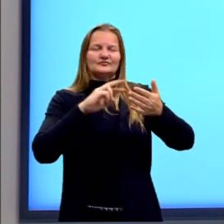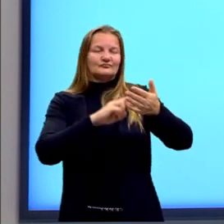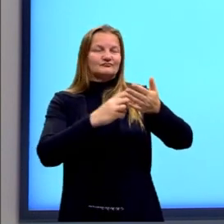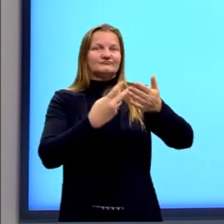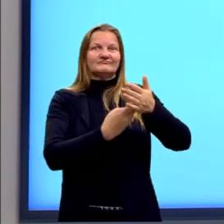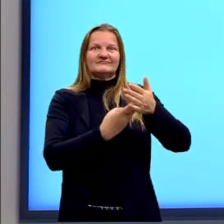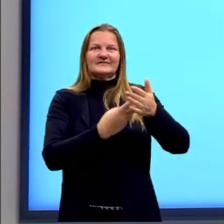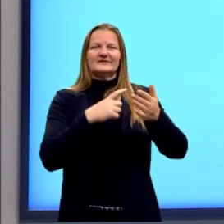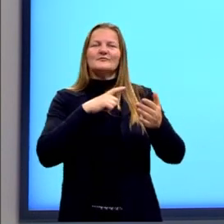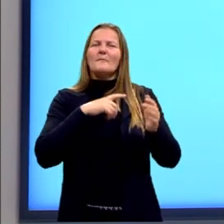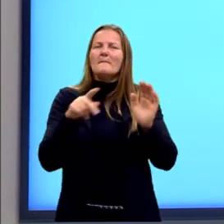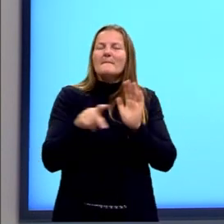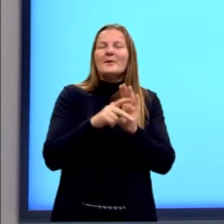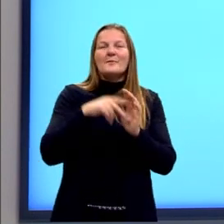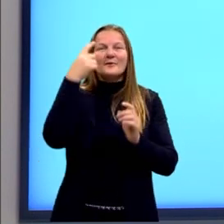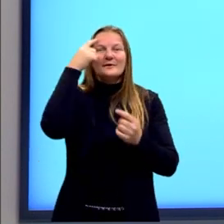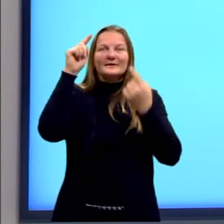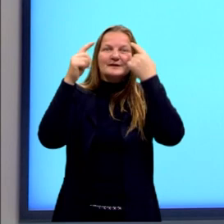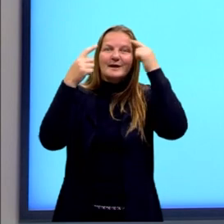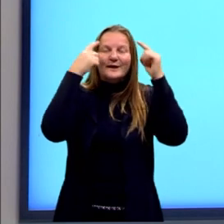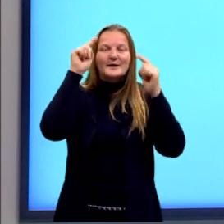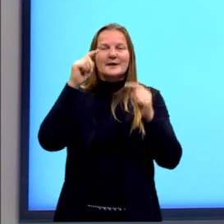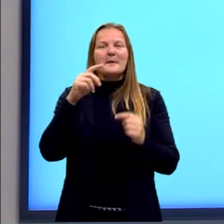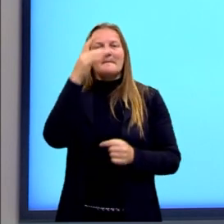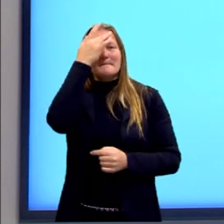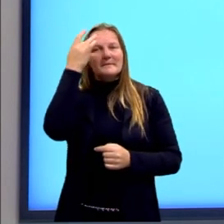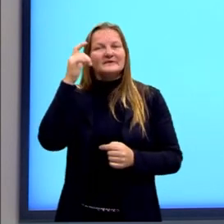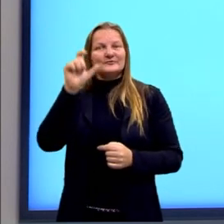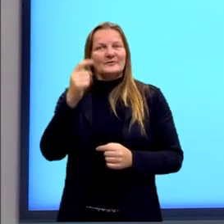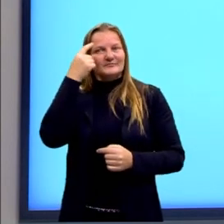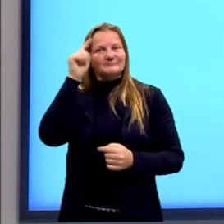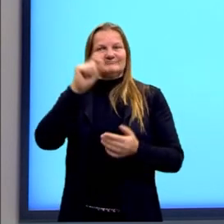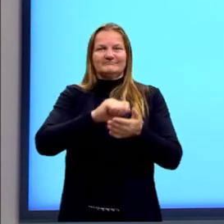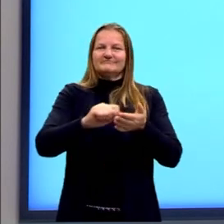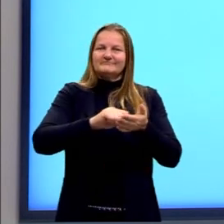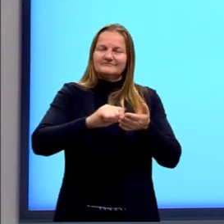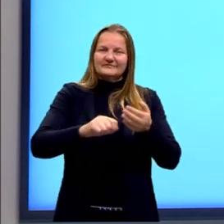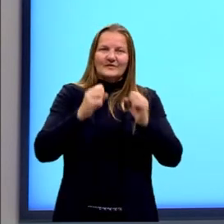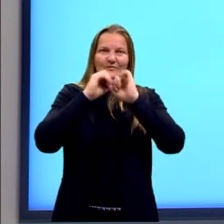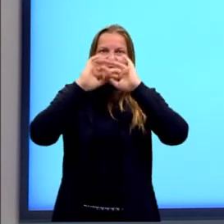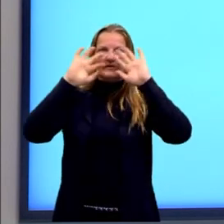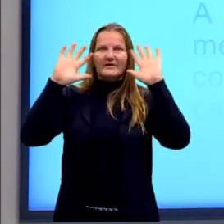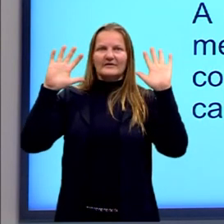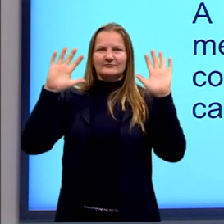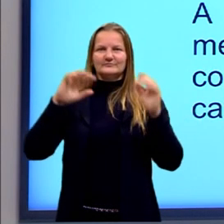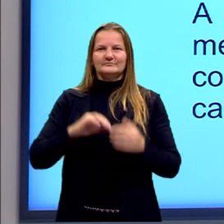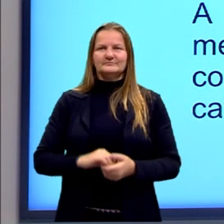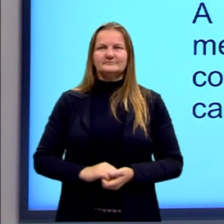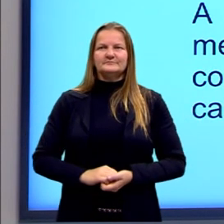significado e a ideia proposta no nosso texto também de maneira mais clara.